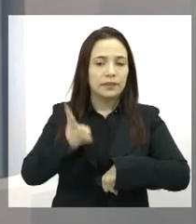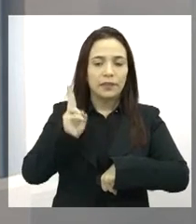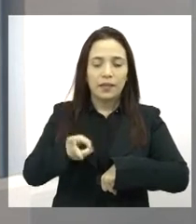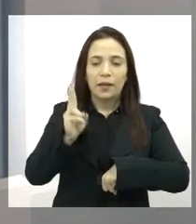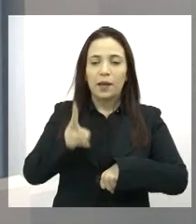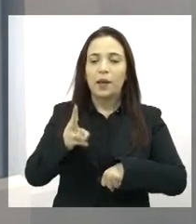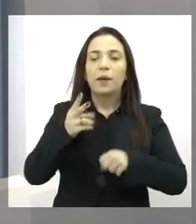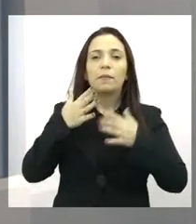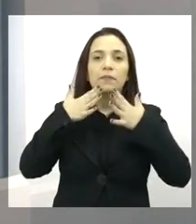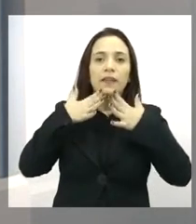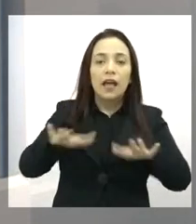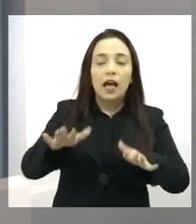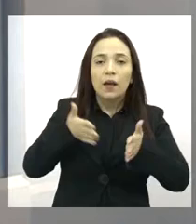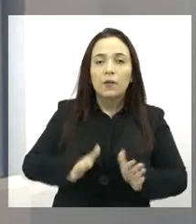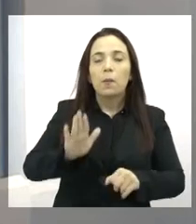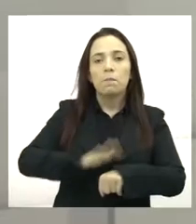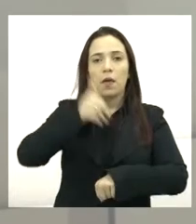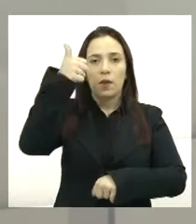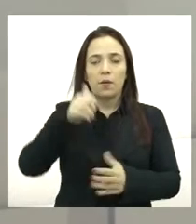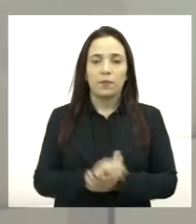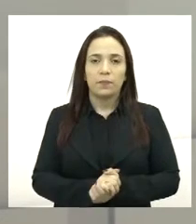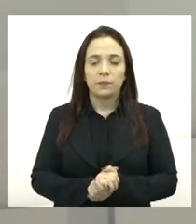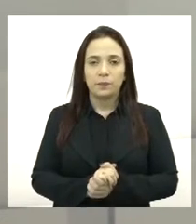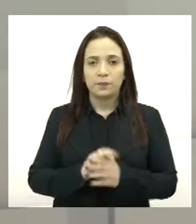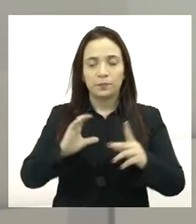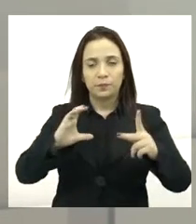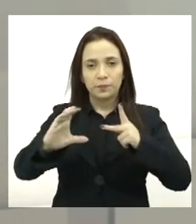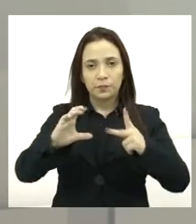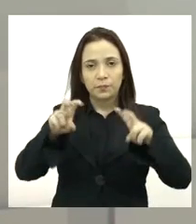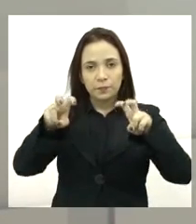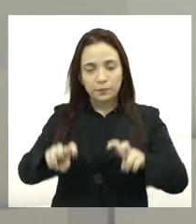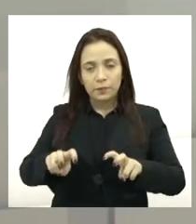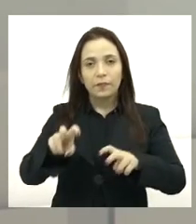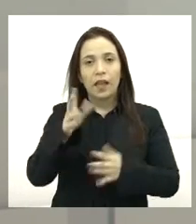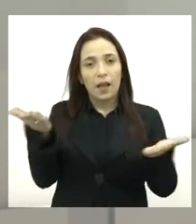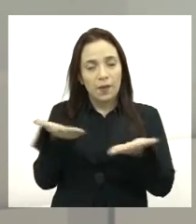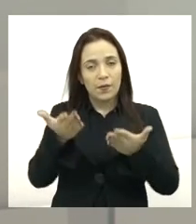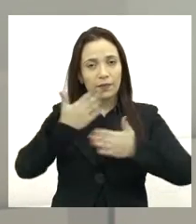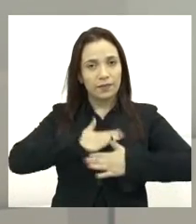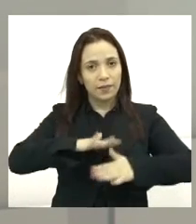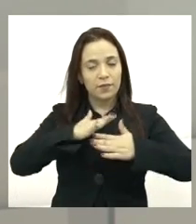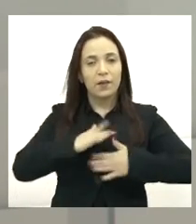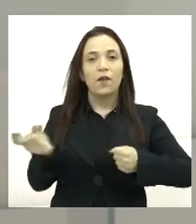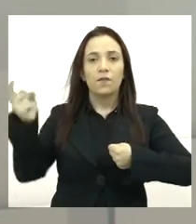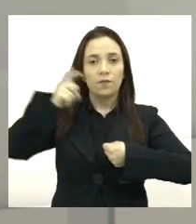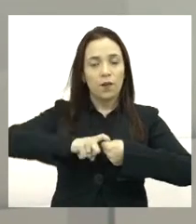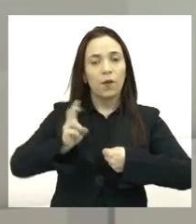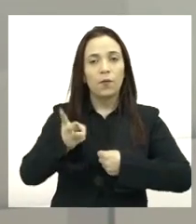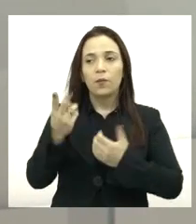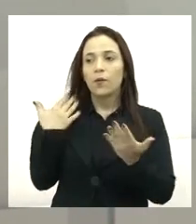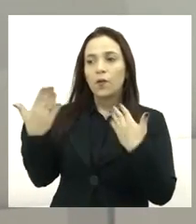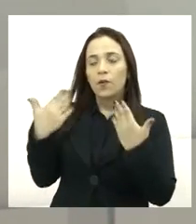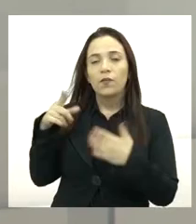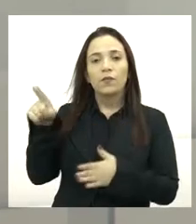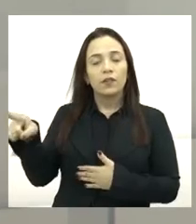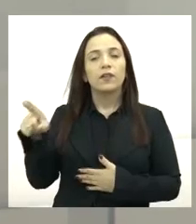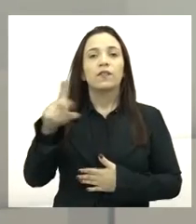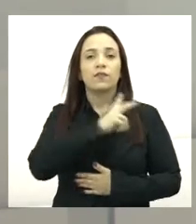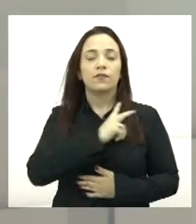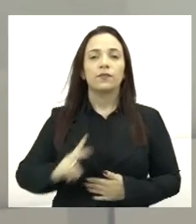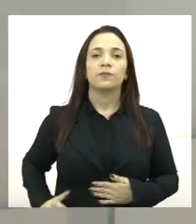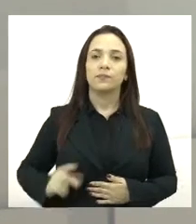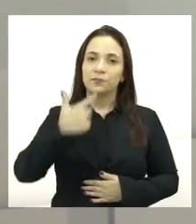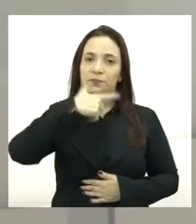melhor para a mãe e para o bebê. Muito bem. Plenário da cidade. Vamos fazer um breve intervalo e na volta eu continuo conversando com a